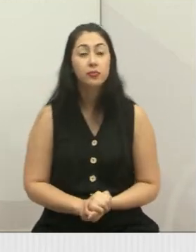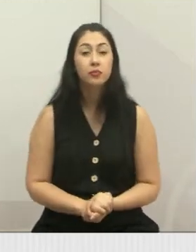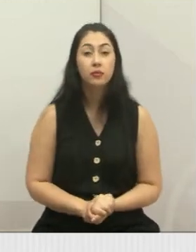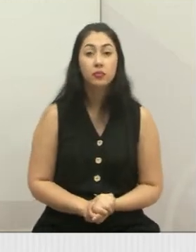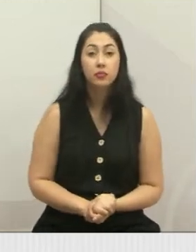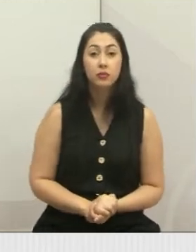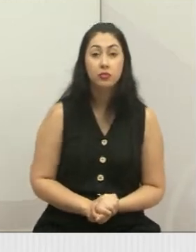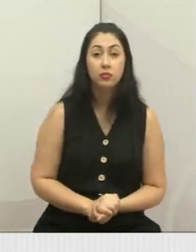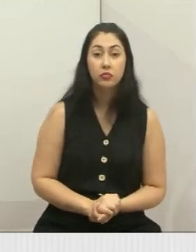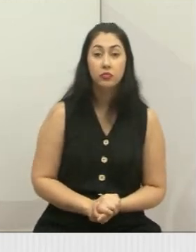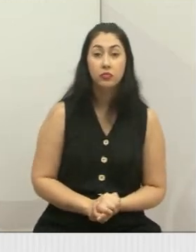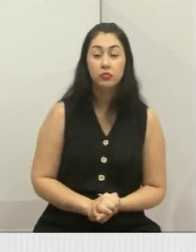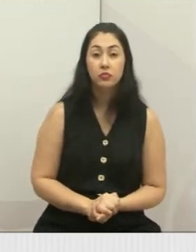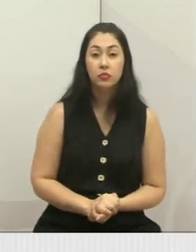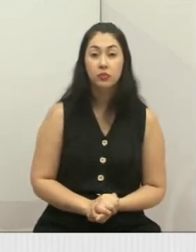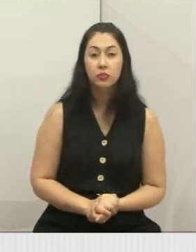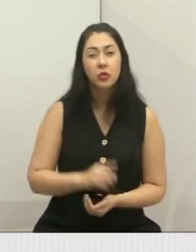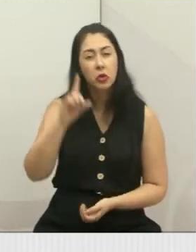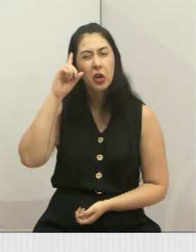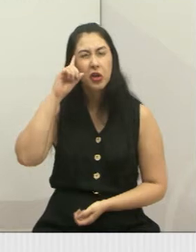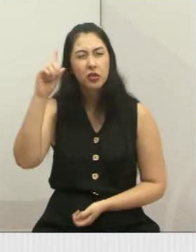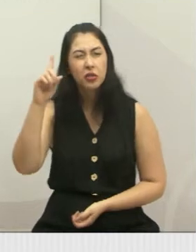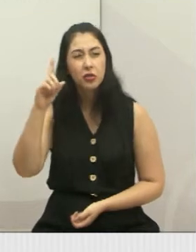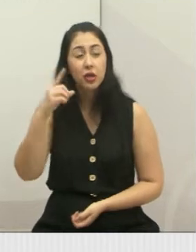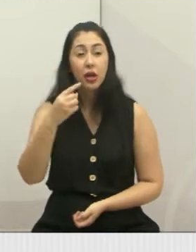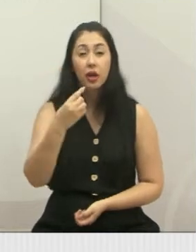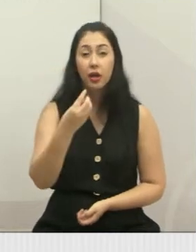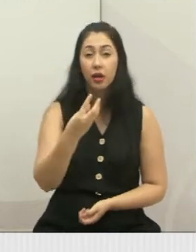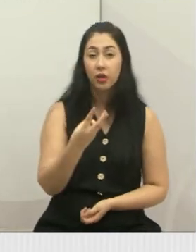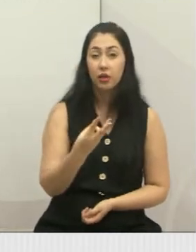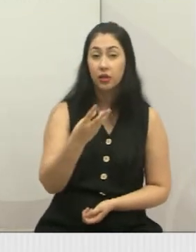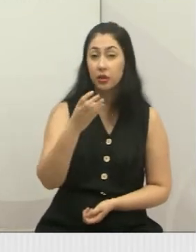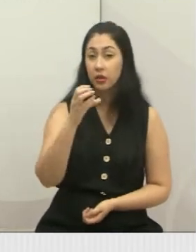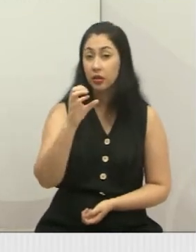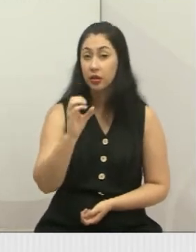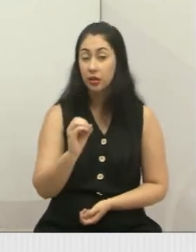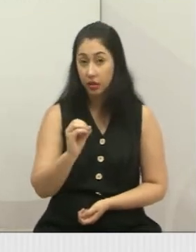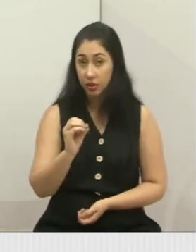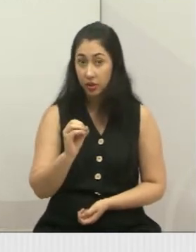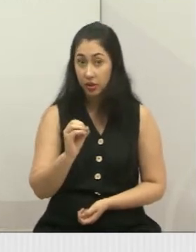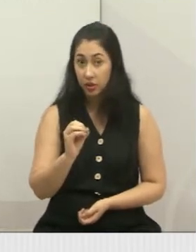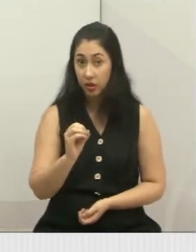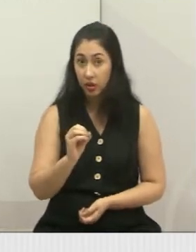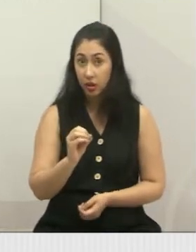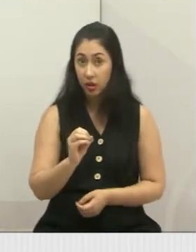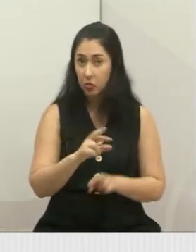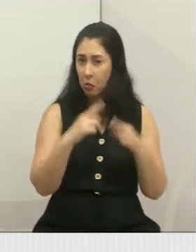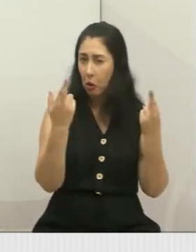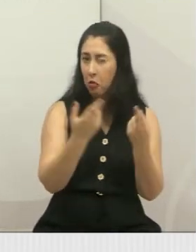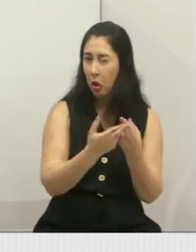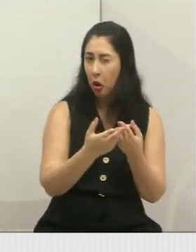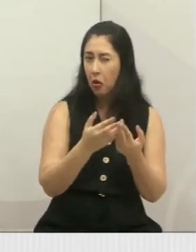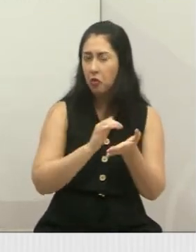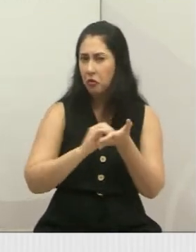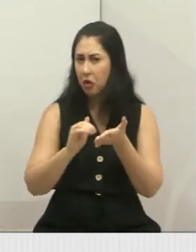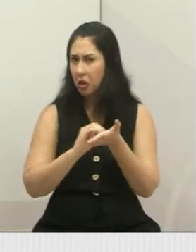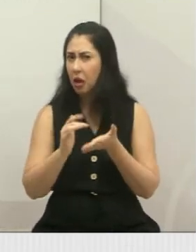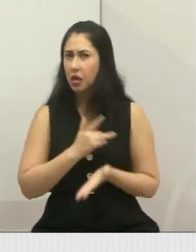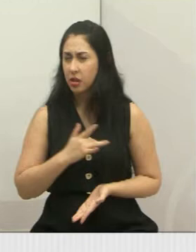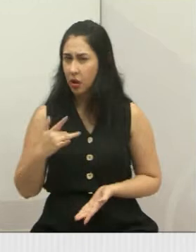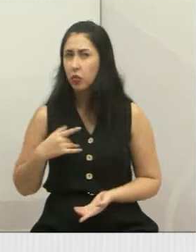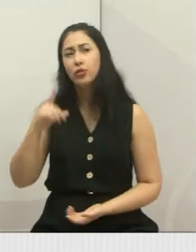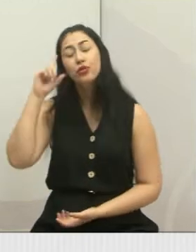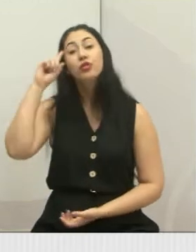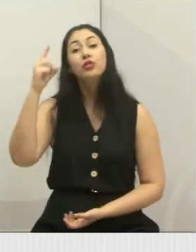audiência pública, no dia 30, na audiência pública da Secretaria de Saúde, no dia 30 de